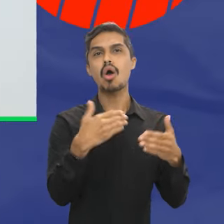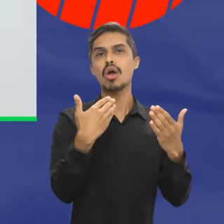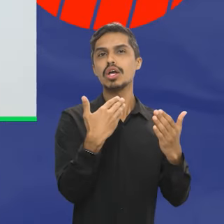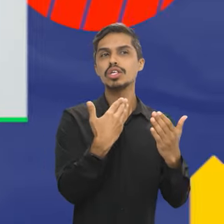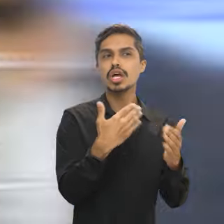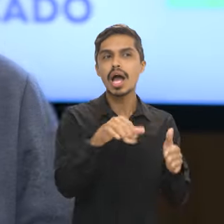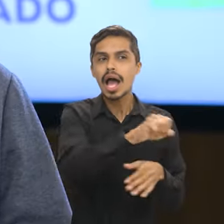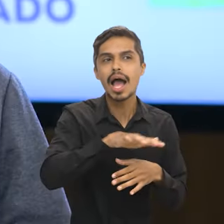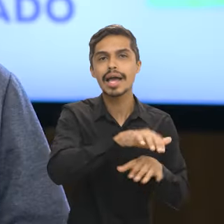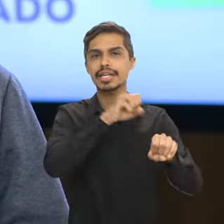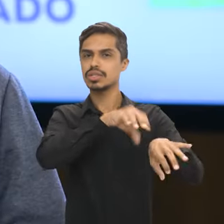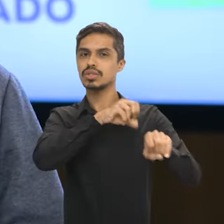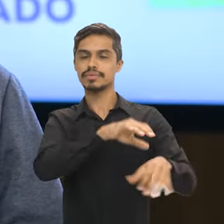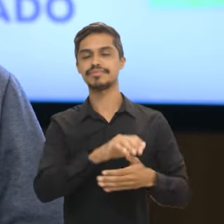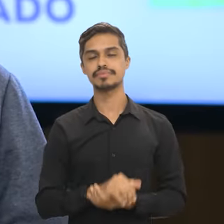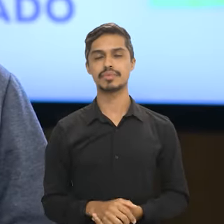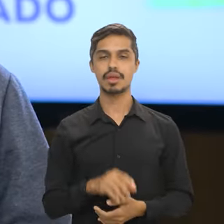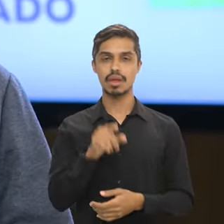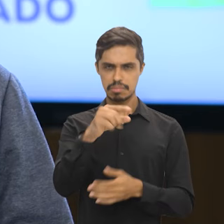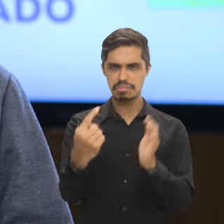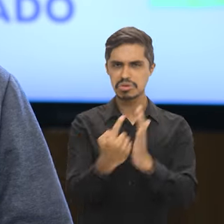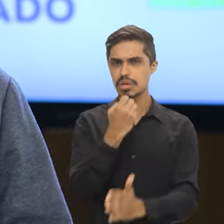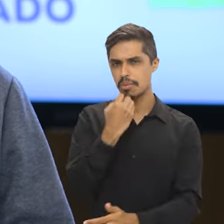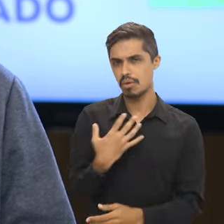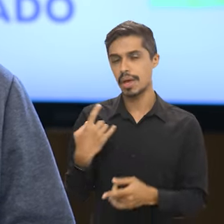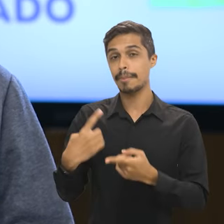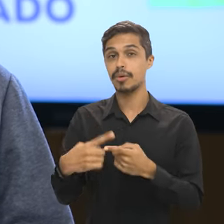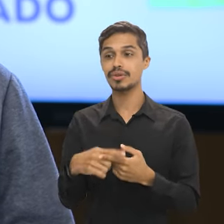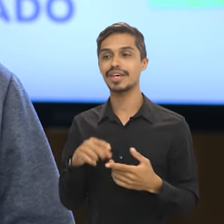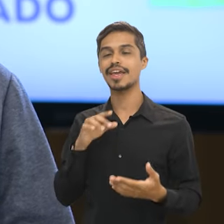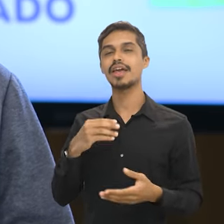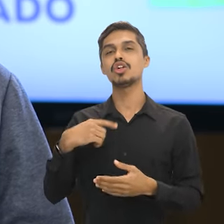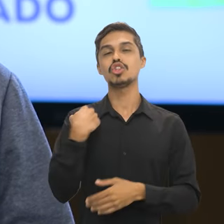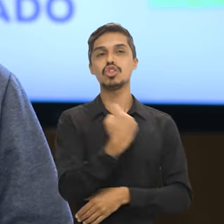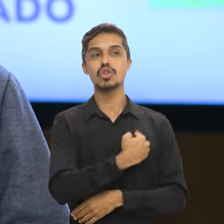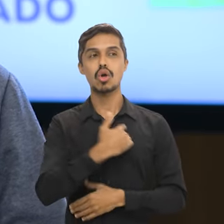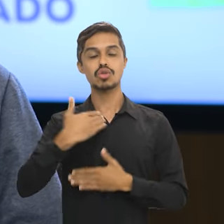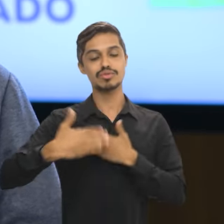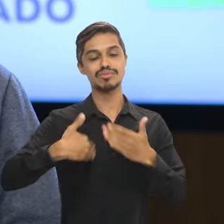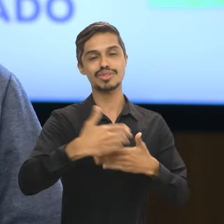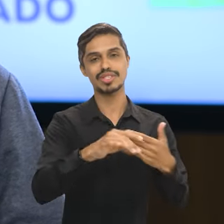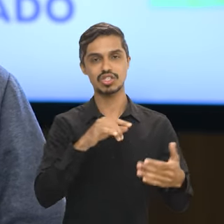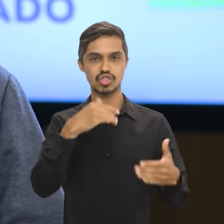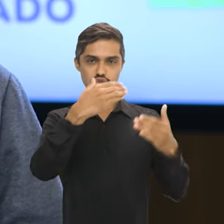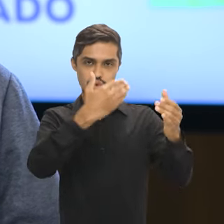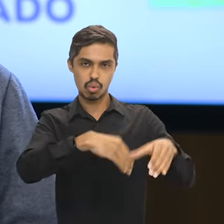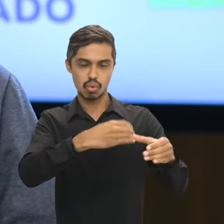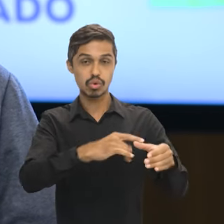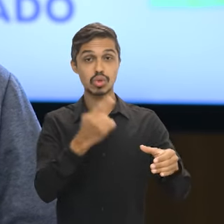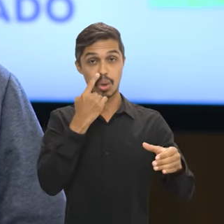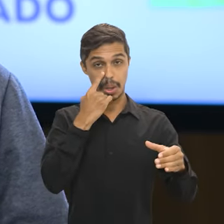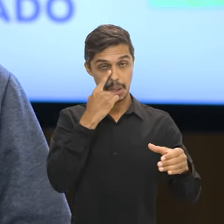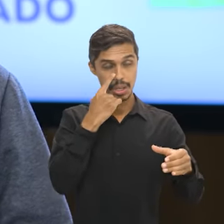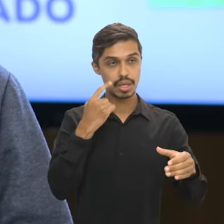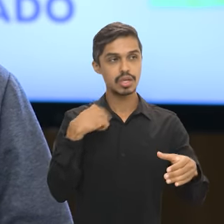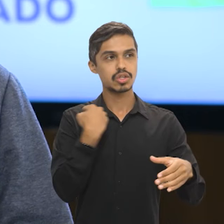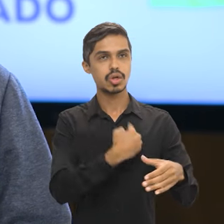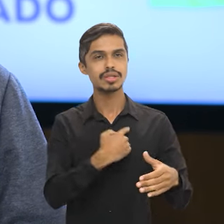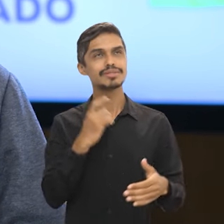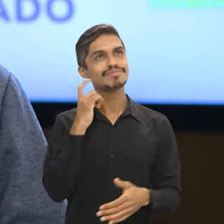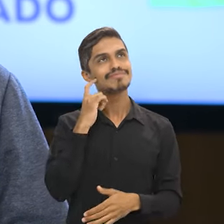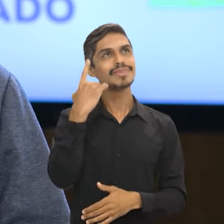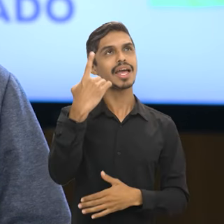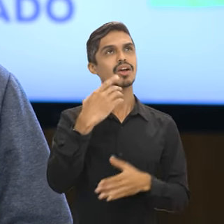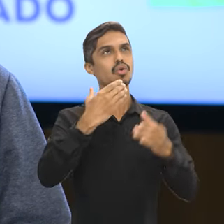nacional unificado? Essa é uma pergunta bem importante e ela tem a ver com o nosso processo de adesão ao concurso. Quando a